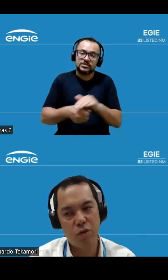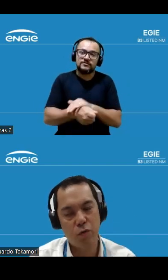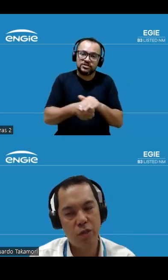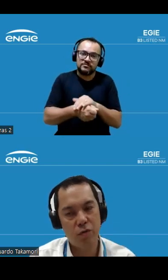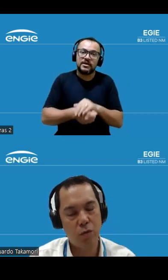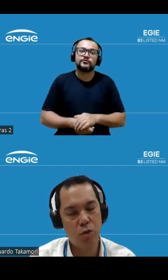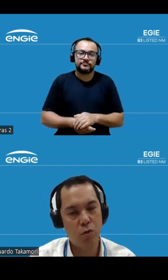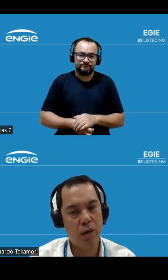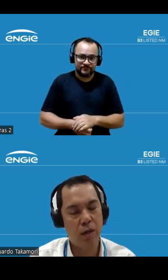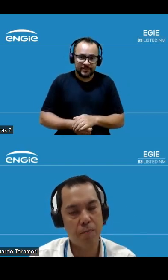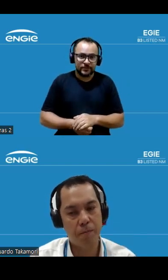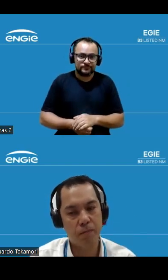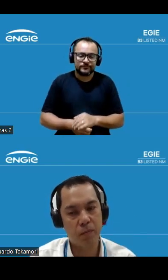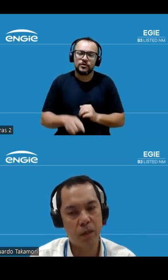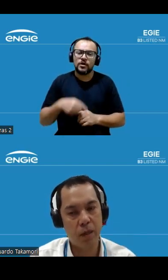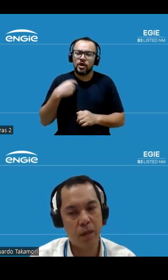a gente vai continuar